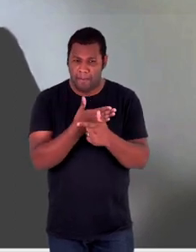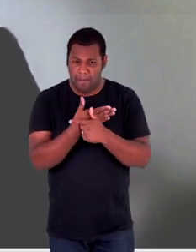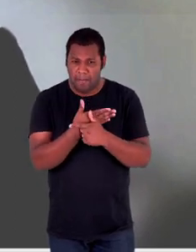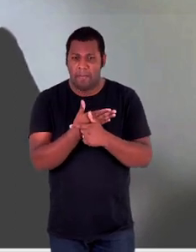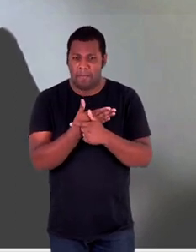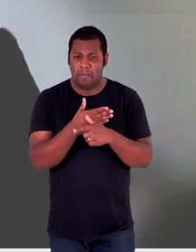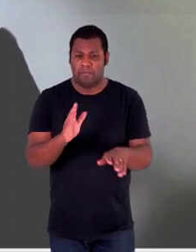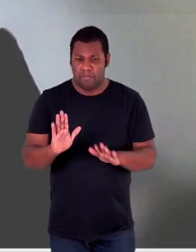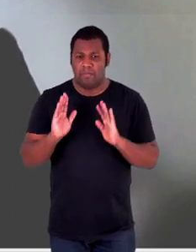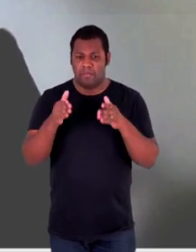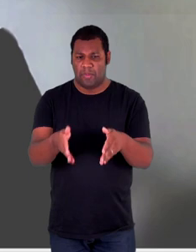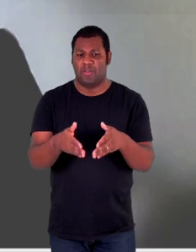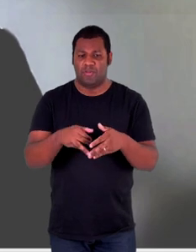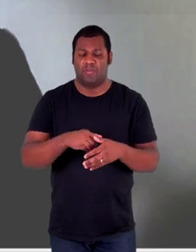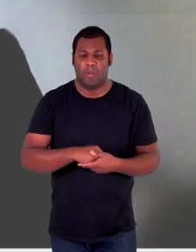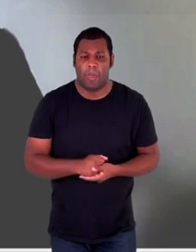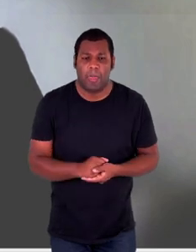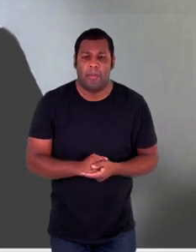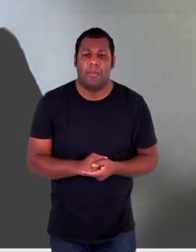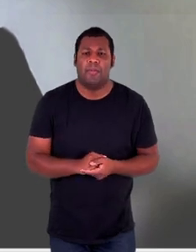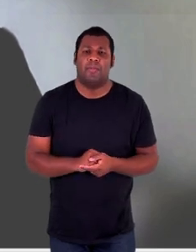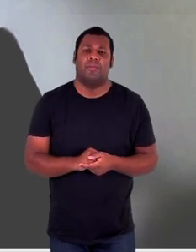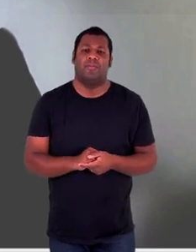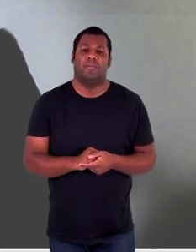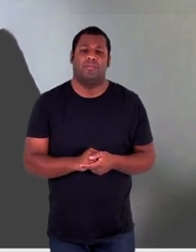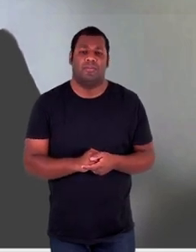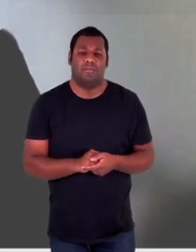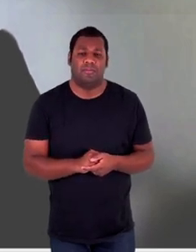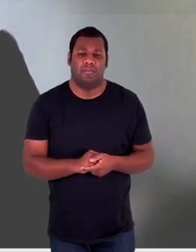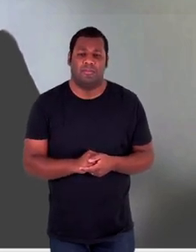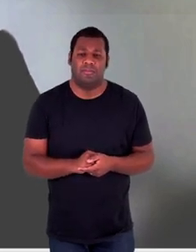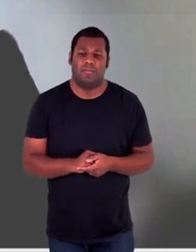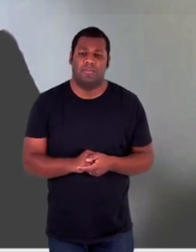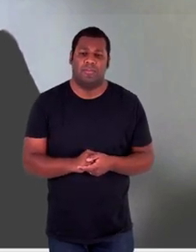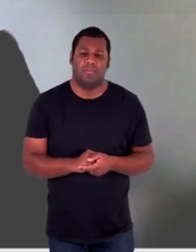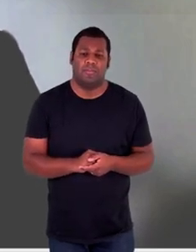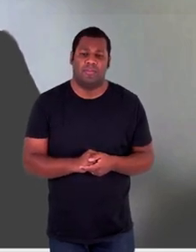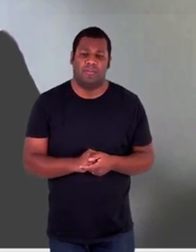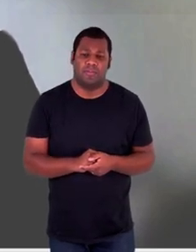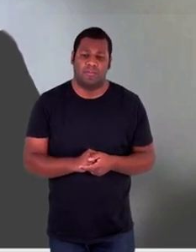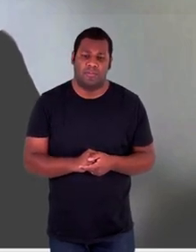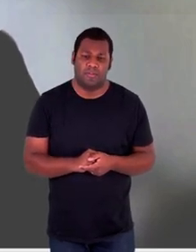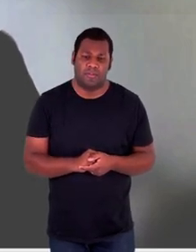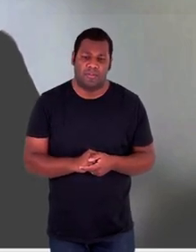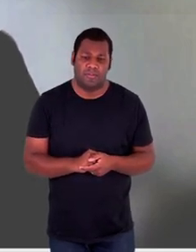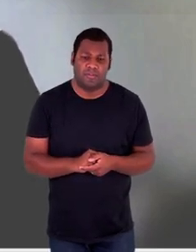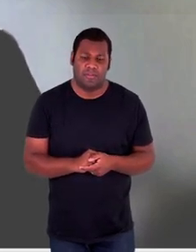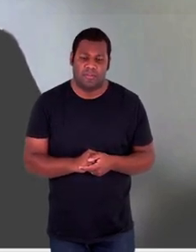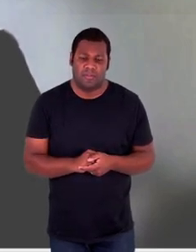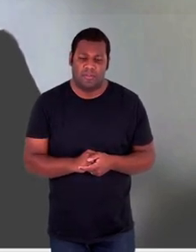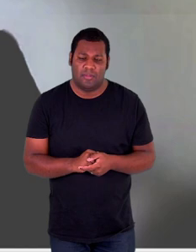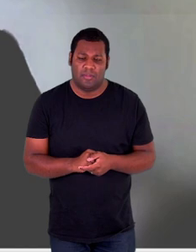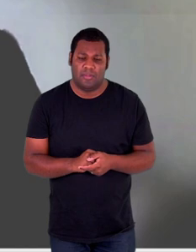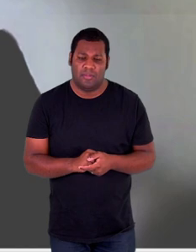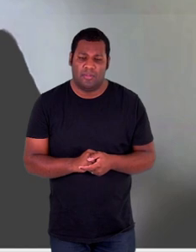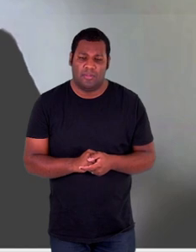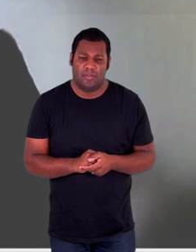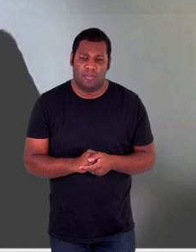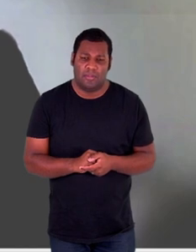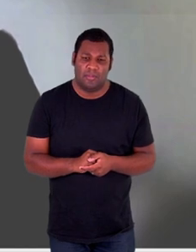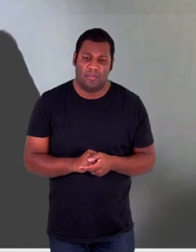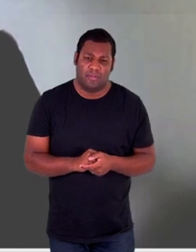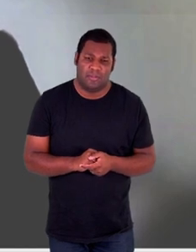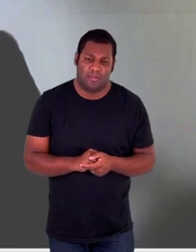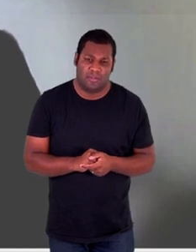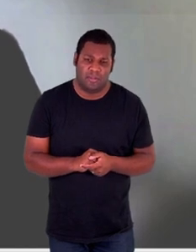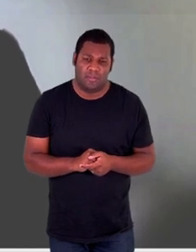esses núcleos ou centros que são construídos a partir do que seja a consideração dos fatores